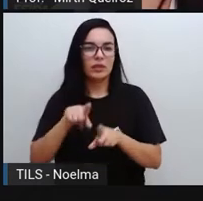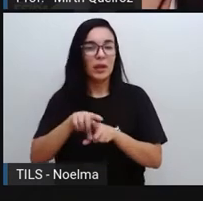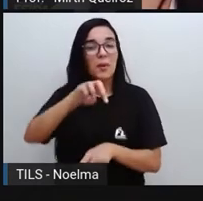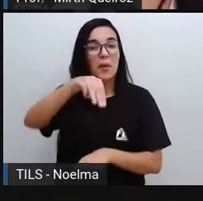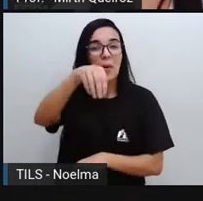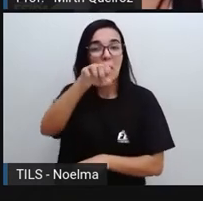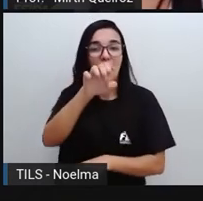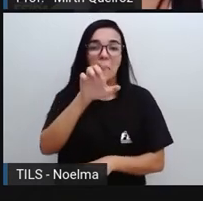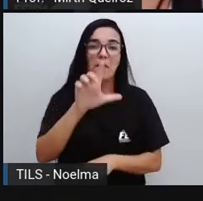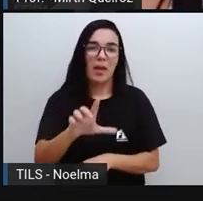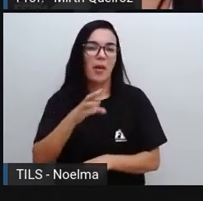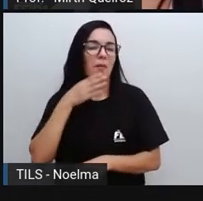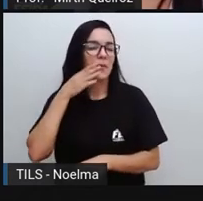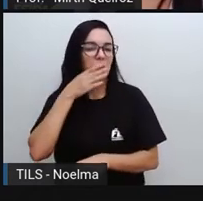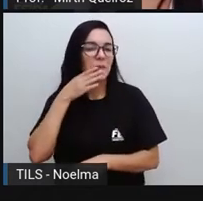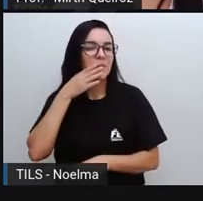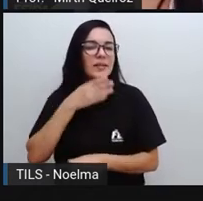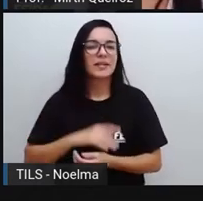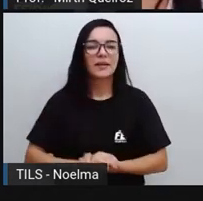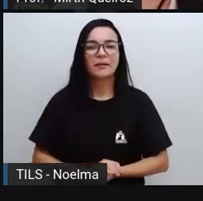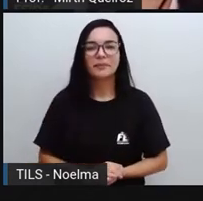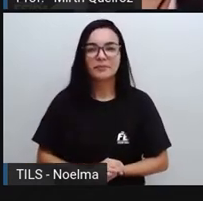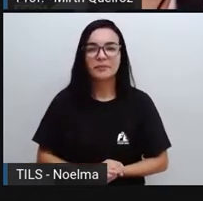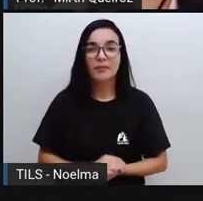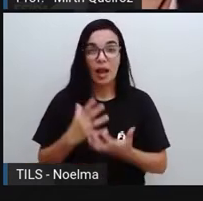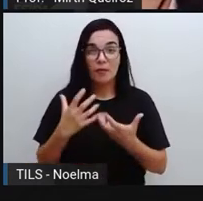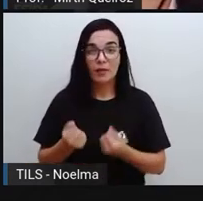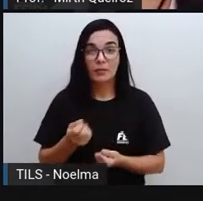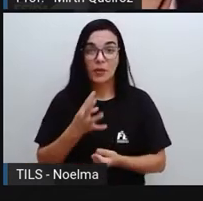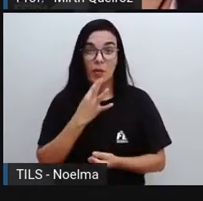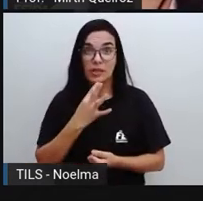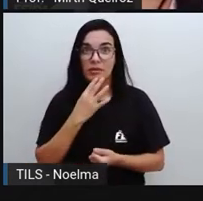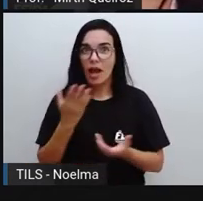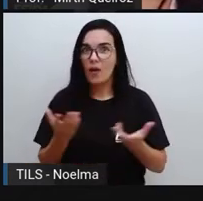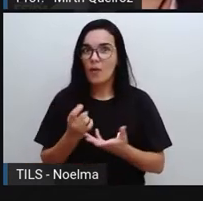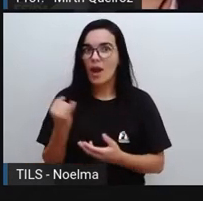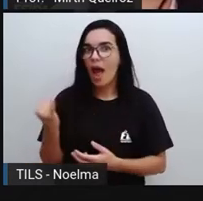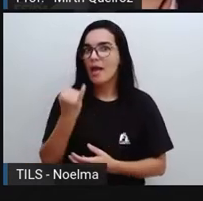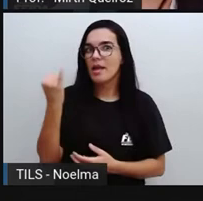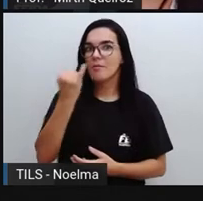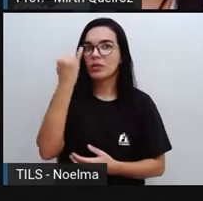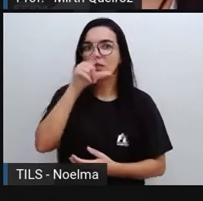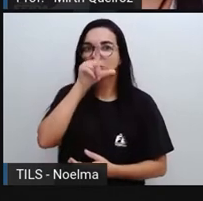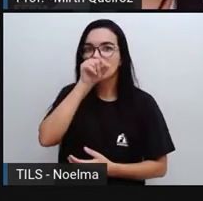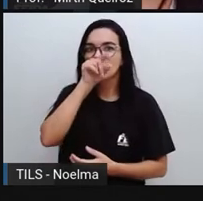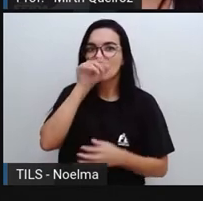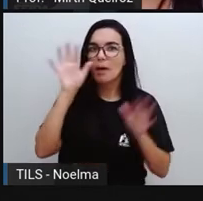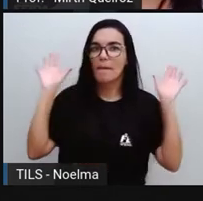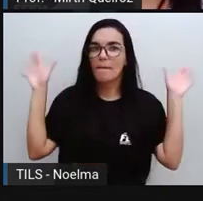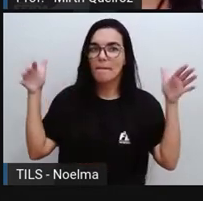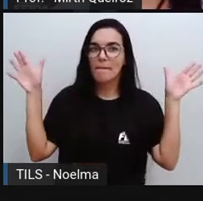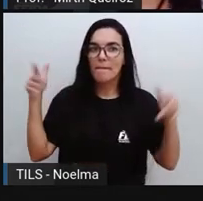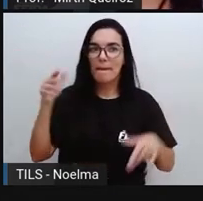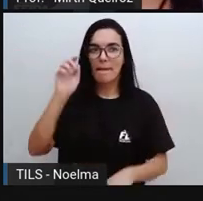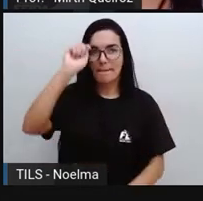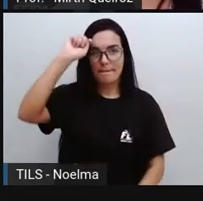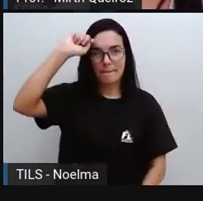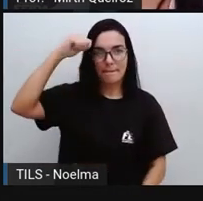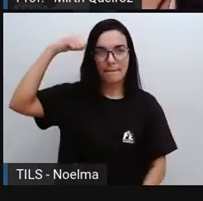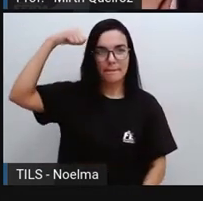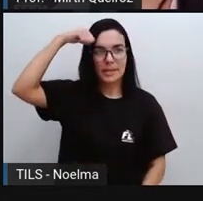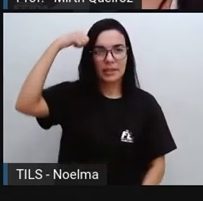como alimentos. E nós vamos conhecer a importância do urubu para a natureza.